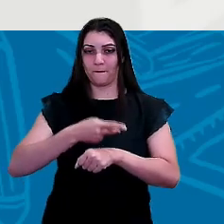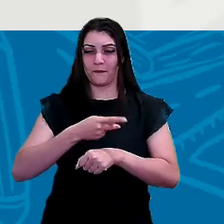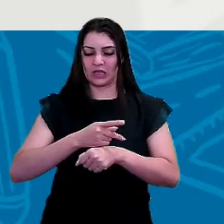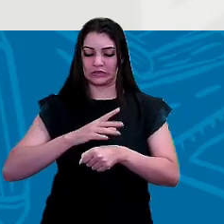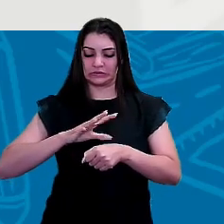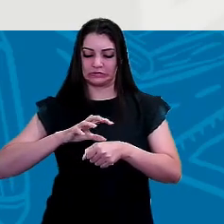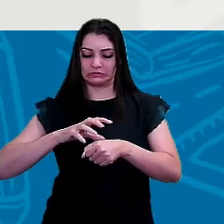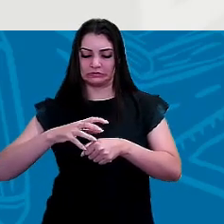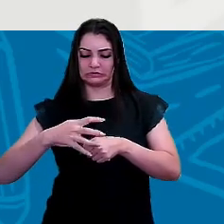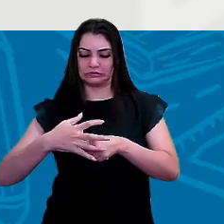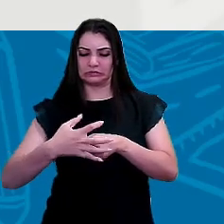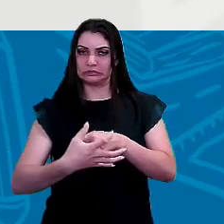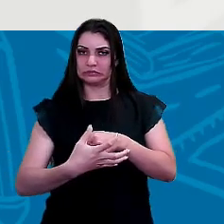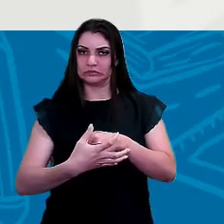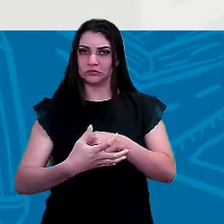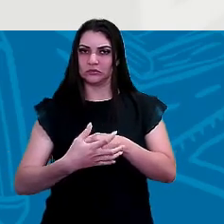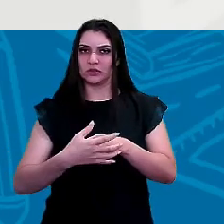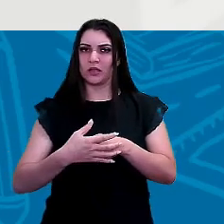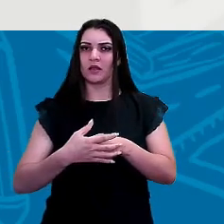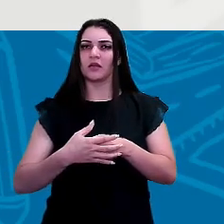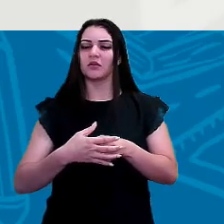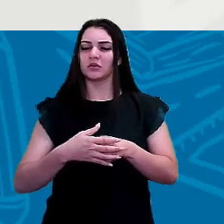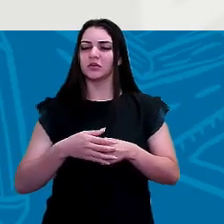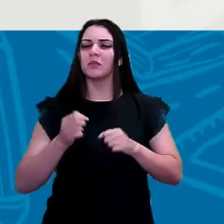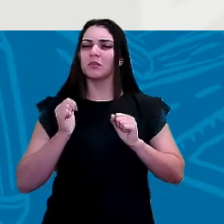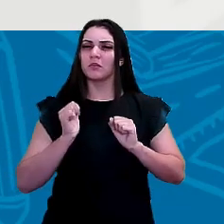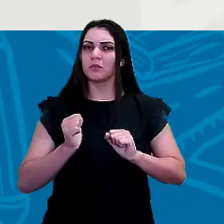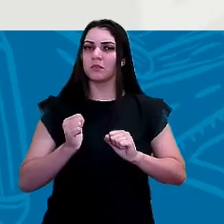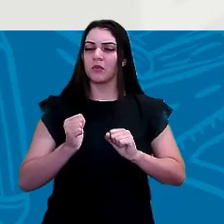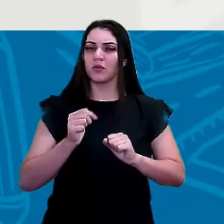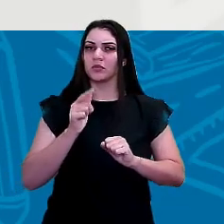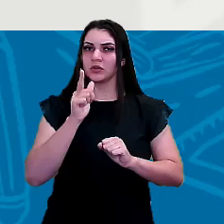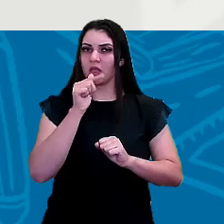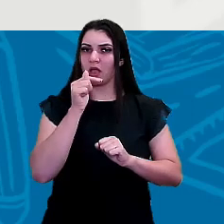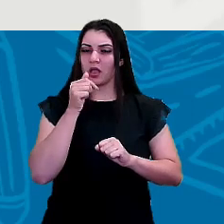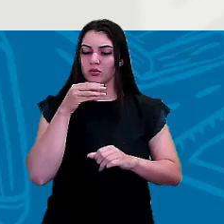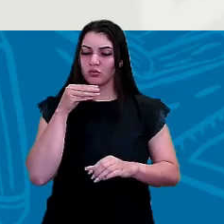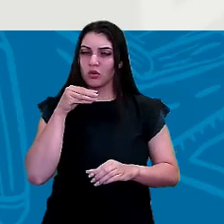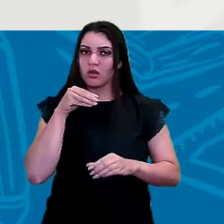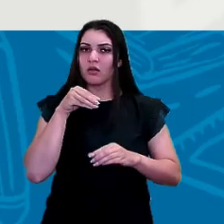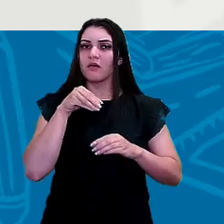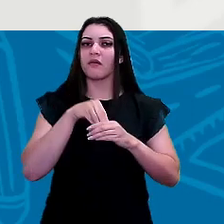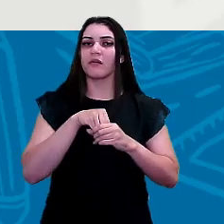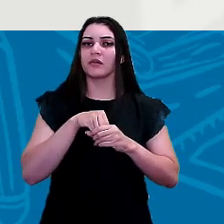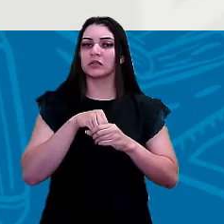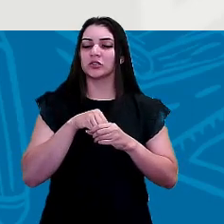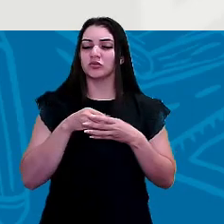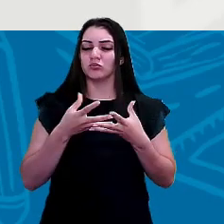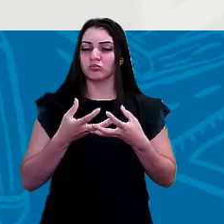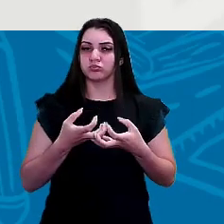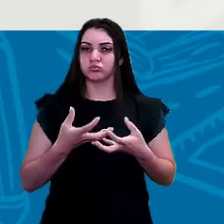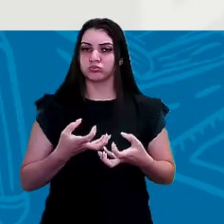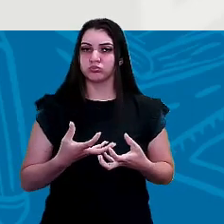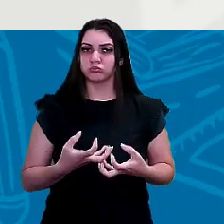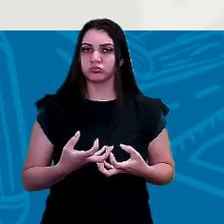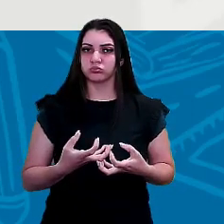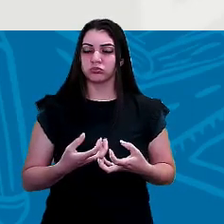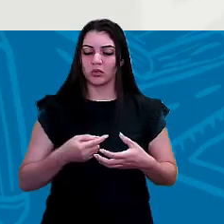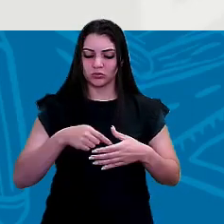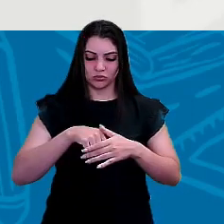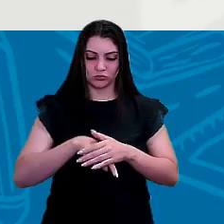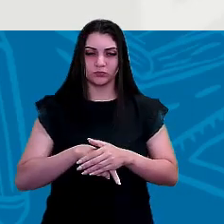porosa, Ela vai permitir que essa água entre e fique acumulada no subsolo,